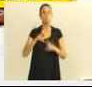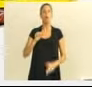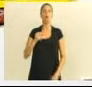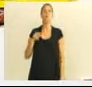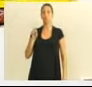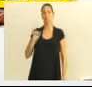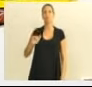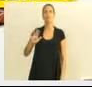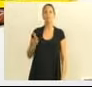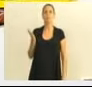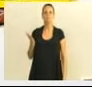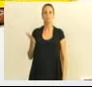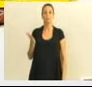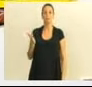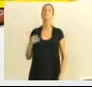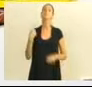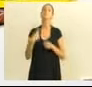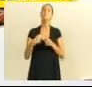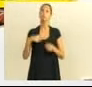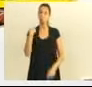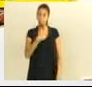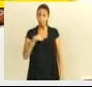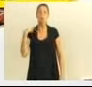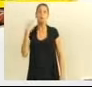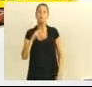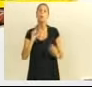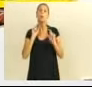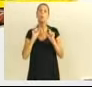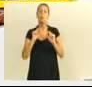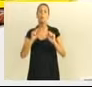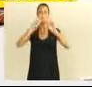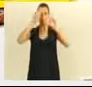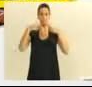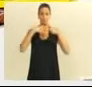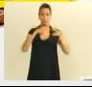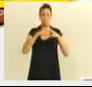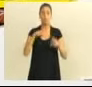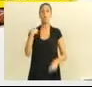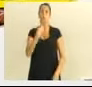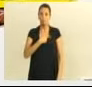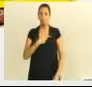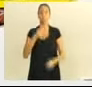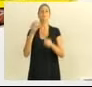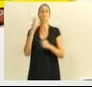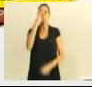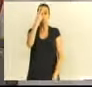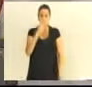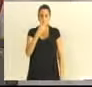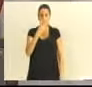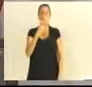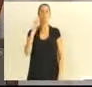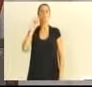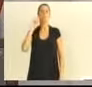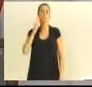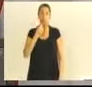transporte coletivo. Nós somos cegos, surdos e mudos. Se alguém quiser, colegas Vereadores, está aqui, eu